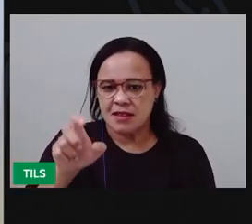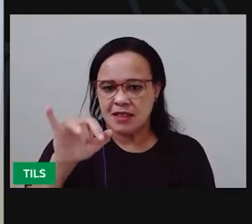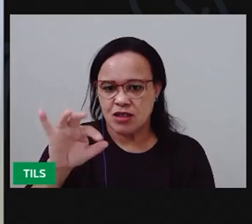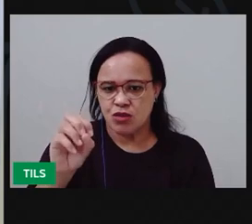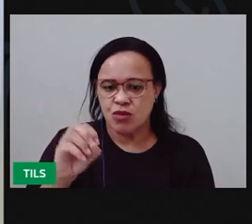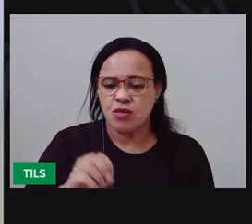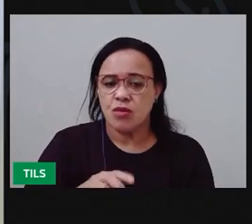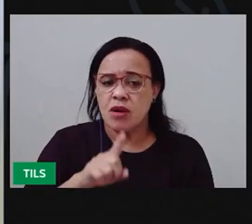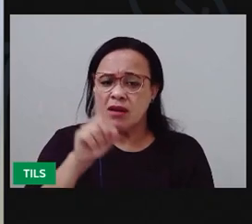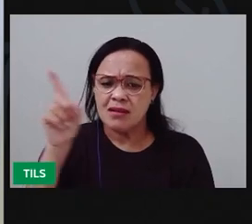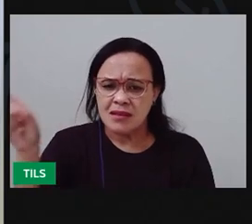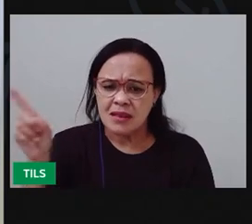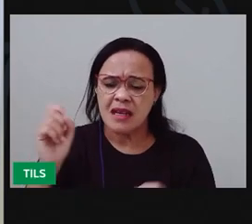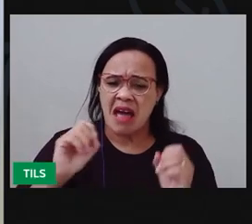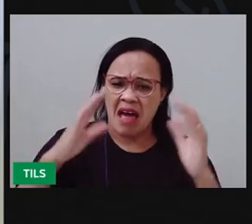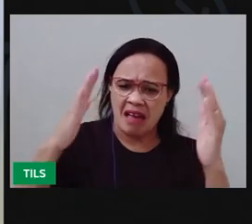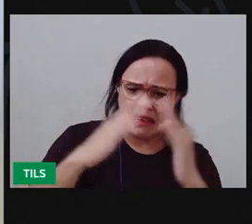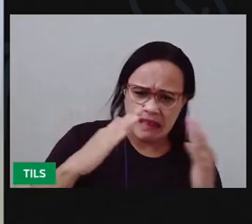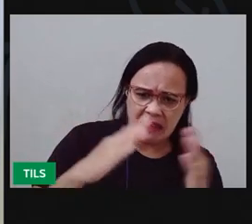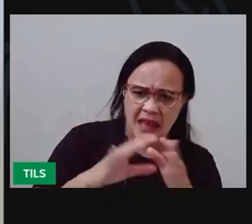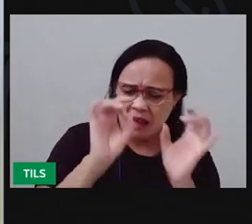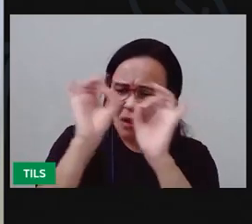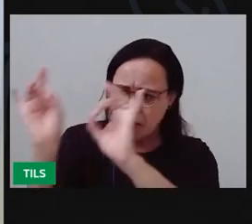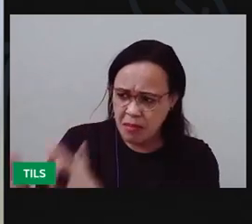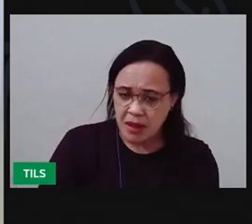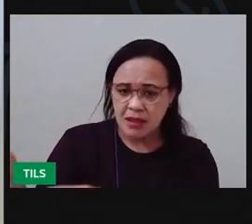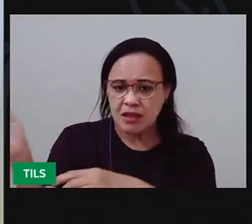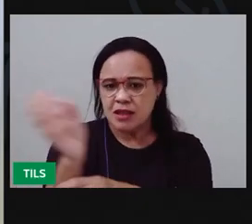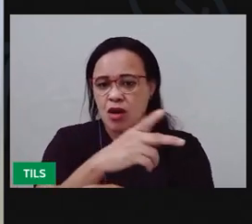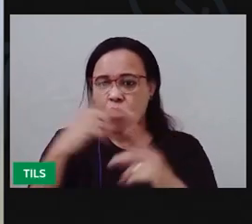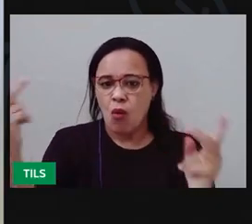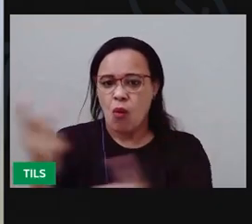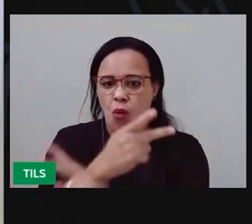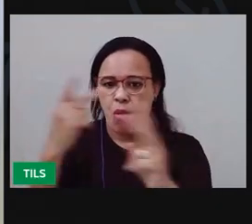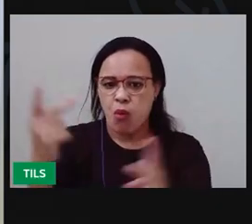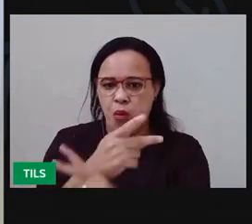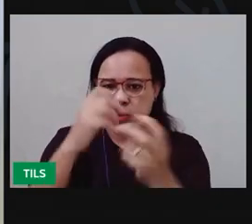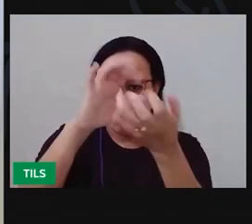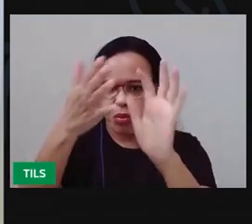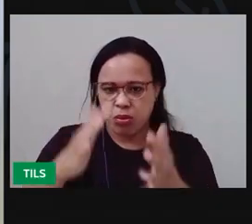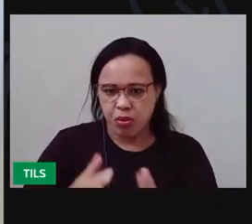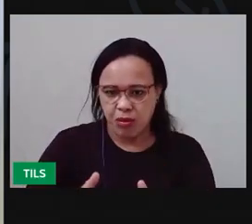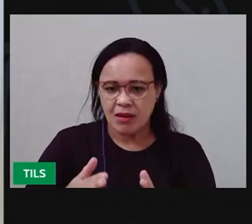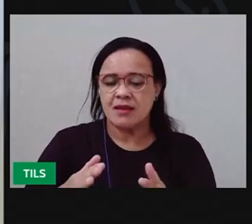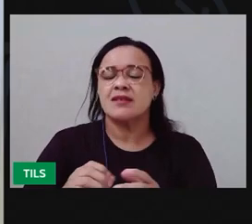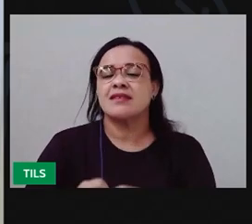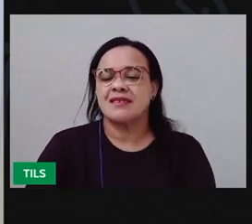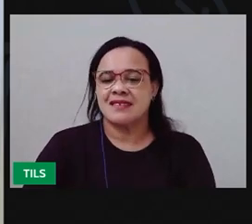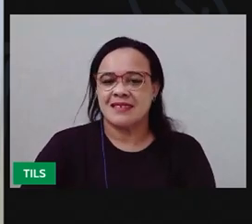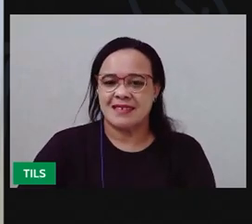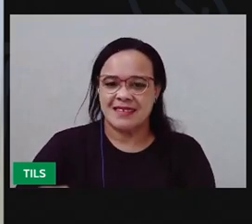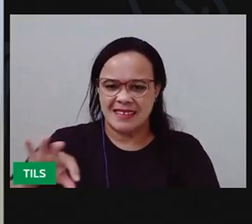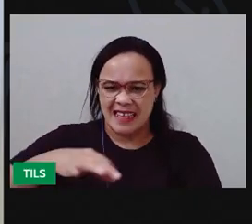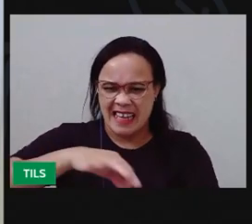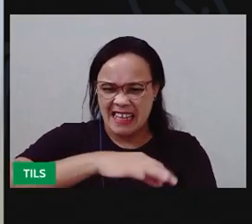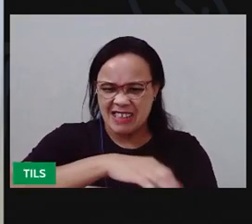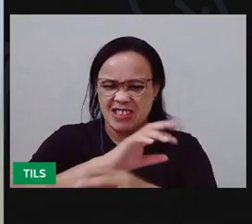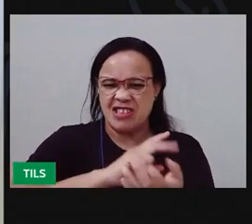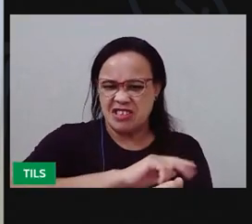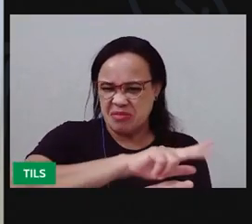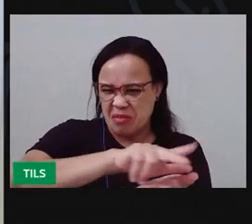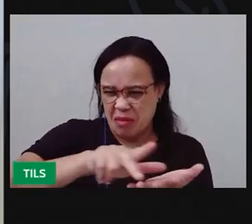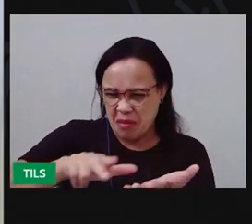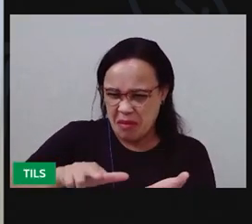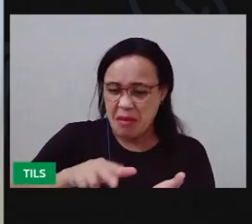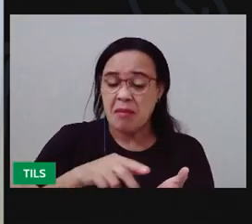De uma casa abandonada, o vento derruba as telhas. As lagartixas morando nos curtiços das